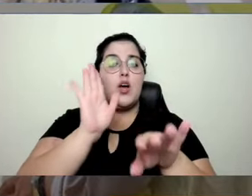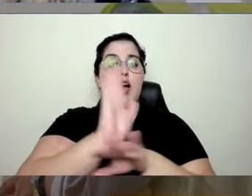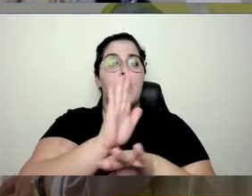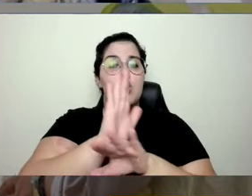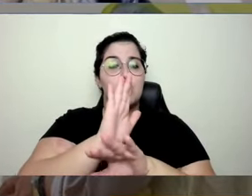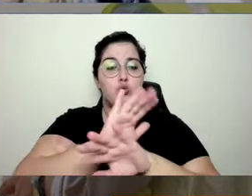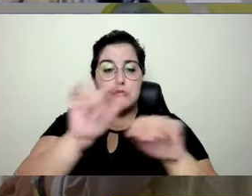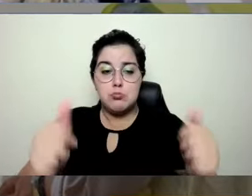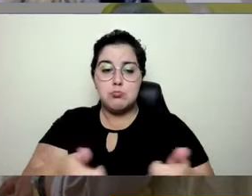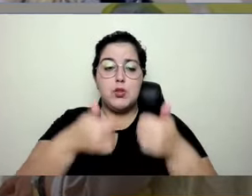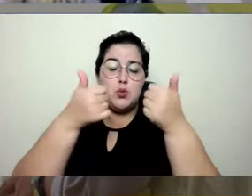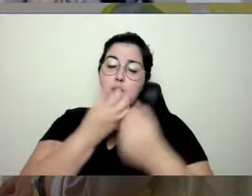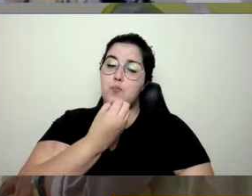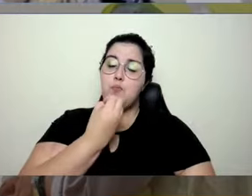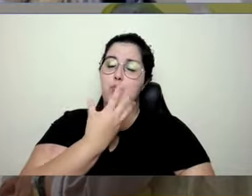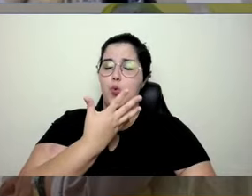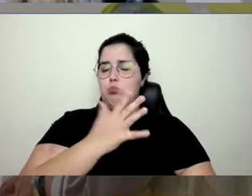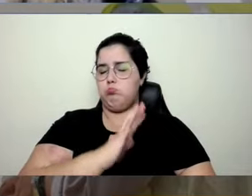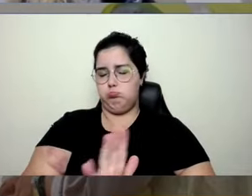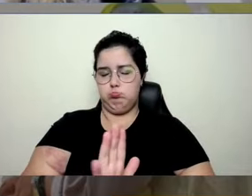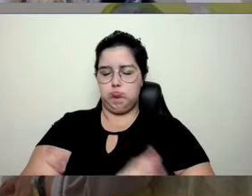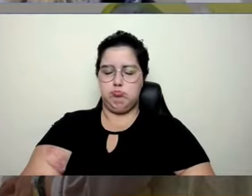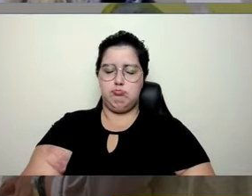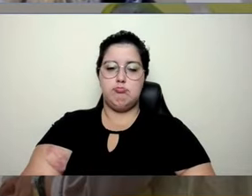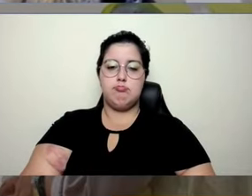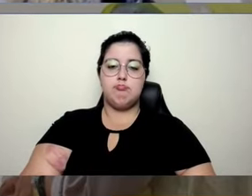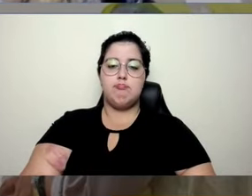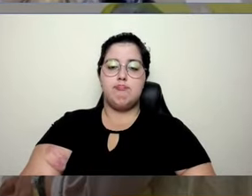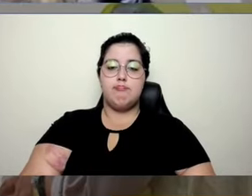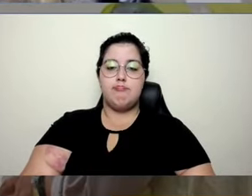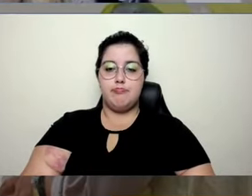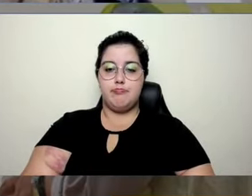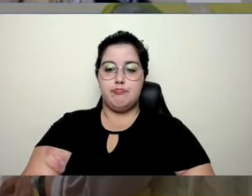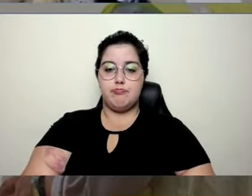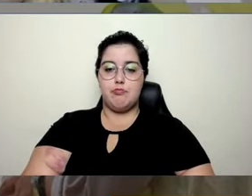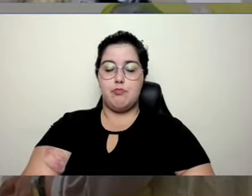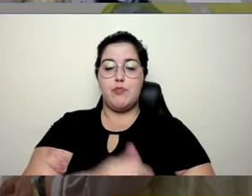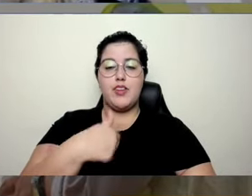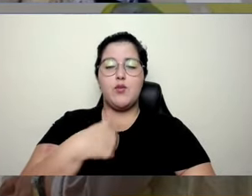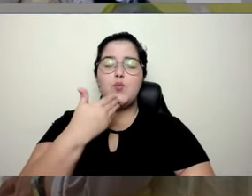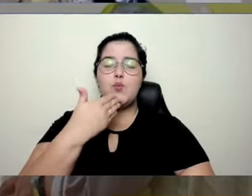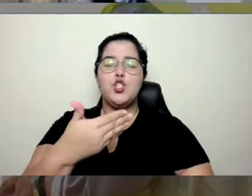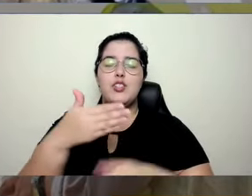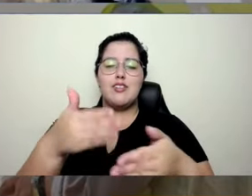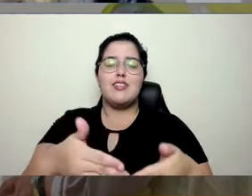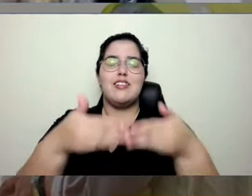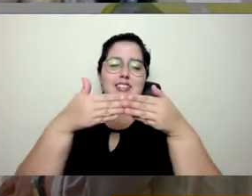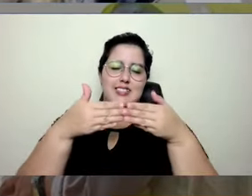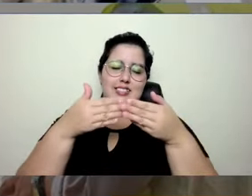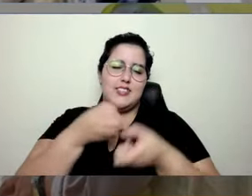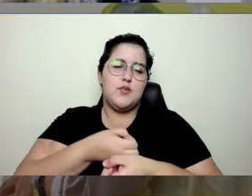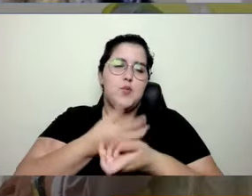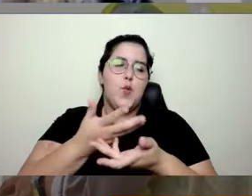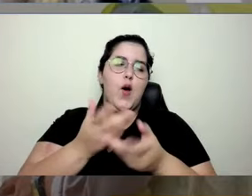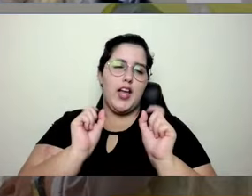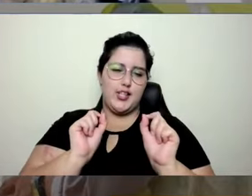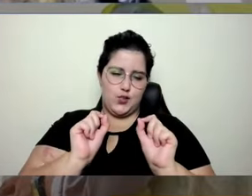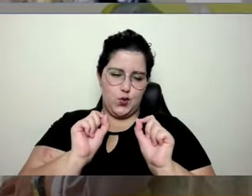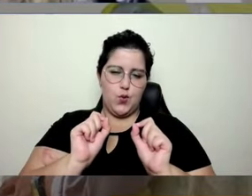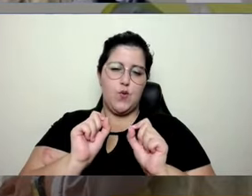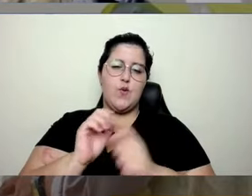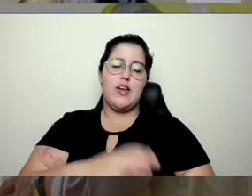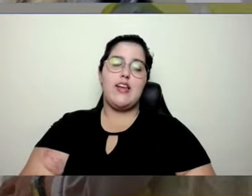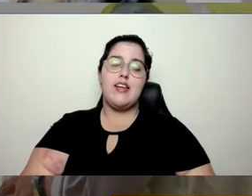muito. Tá. Eu vou pedir uma licença poética, entenda, quero,